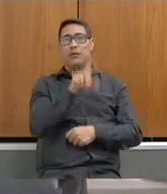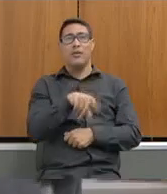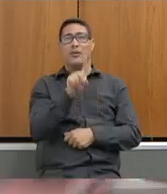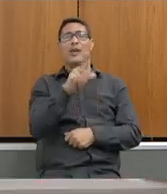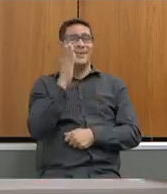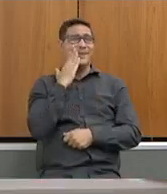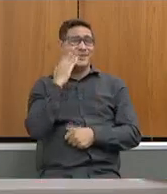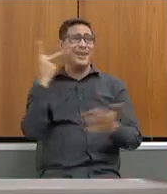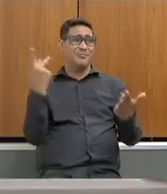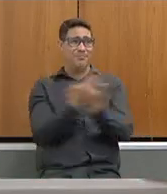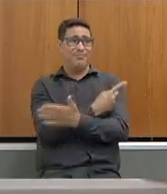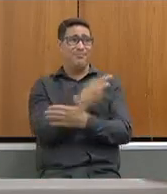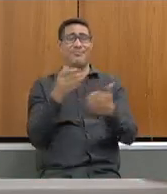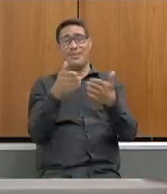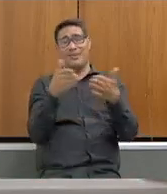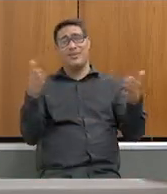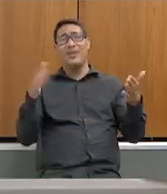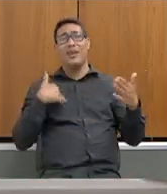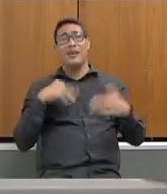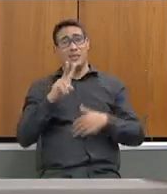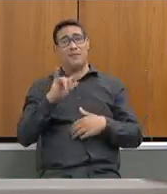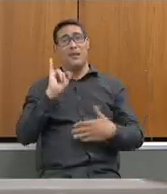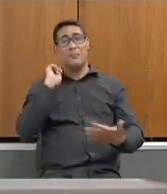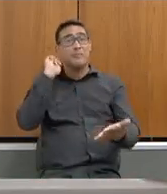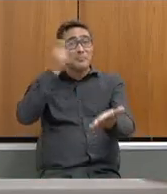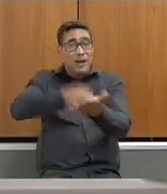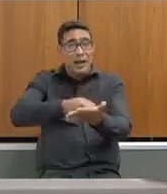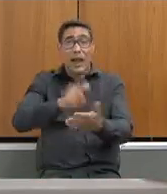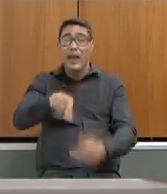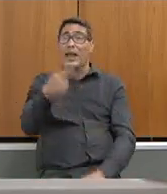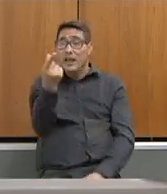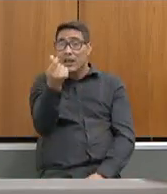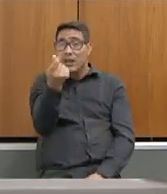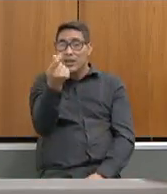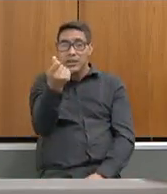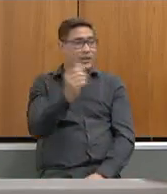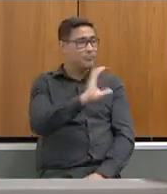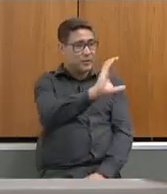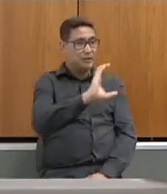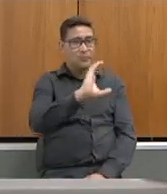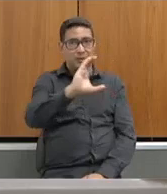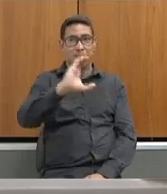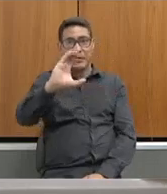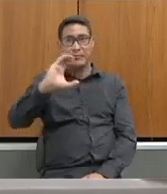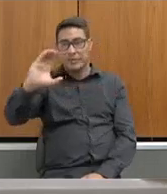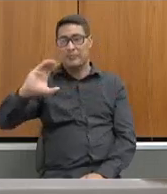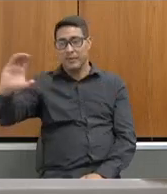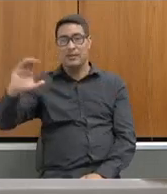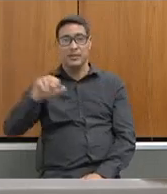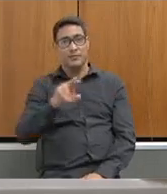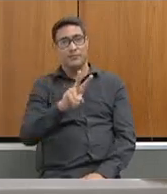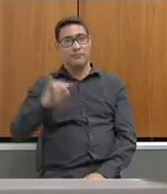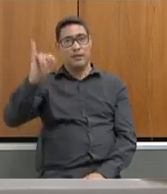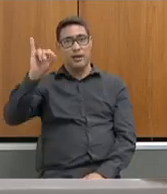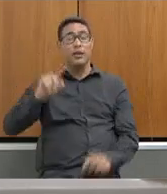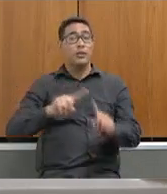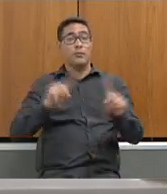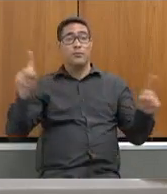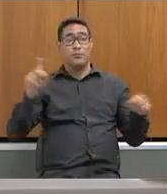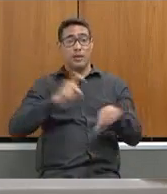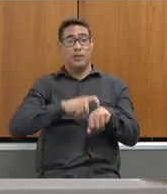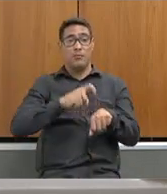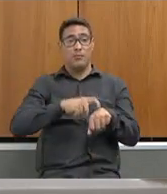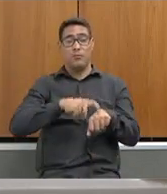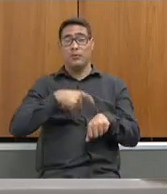muito. Nós vamos pagar, é dinheiro na mão de todo mundo. Então, deputada, nesse momento, o que eu posso te dizer do